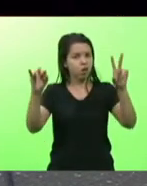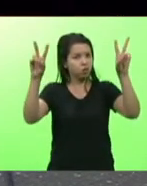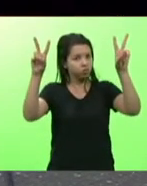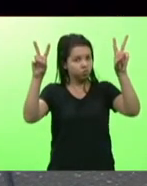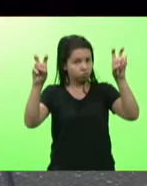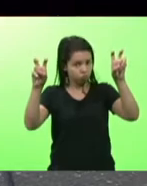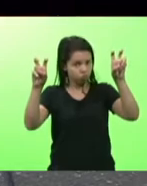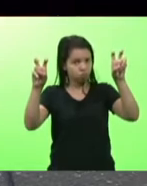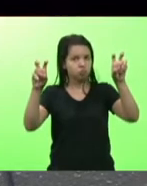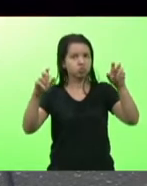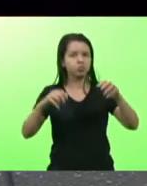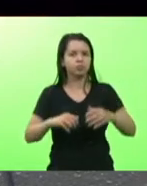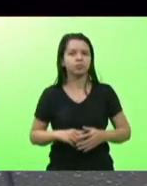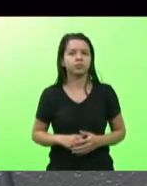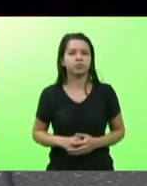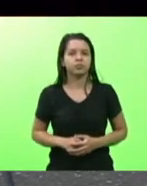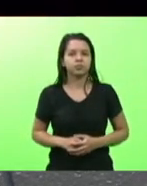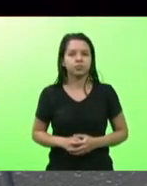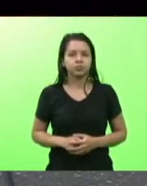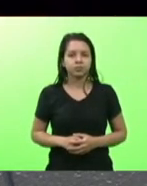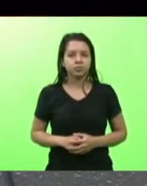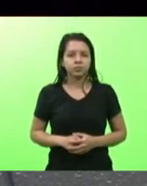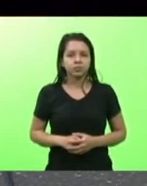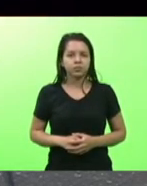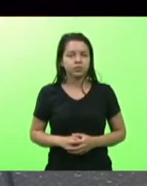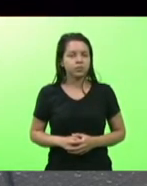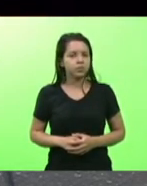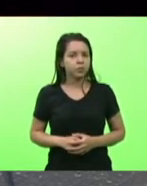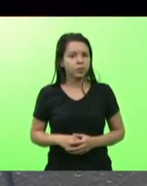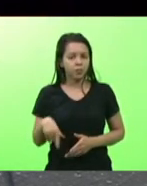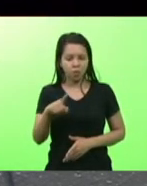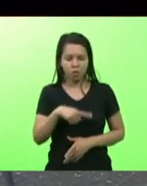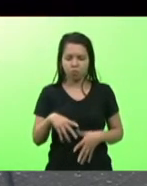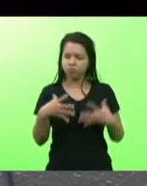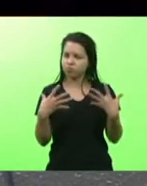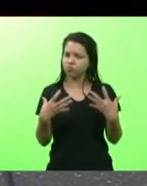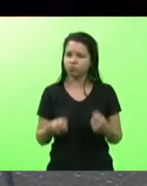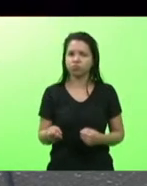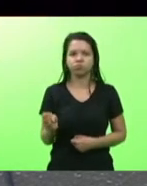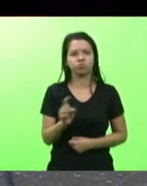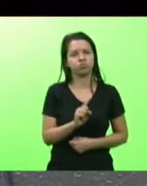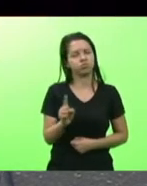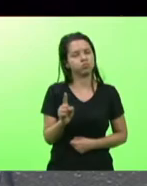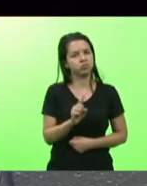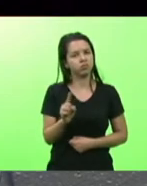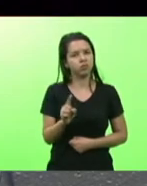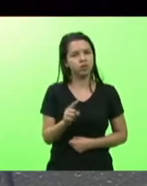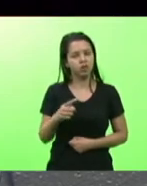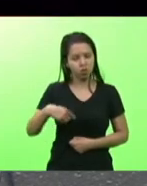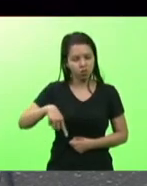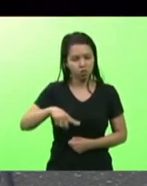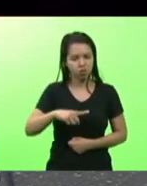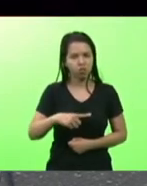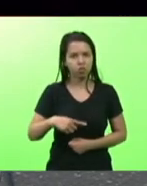que não é possível mais que a gente venha sendo